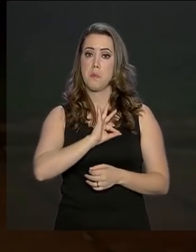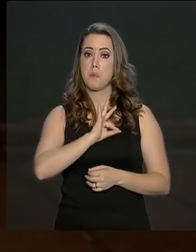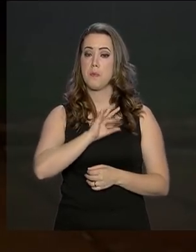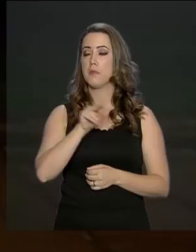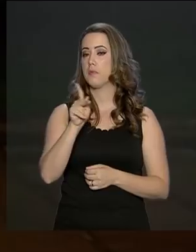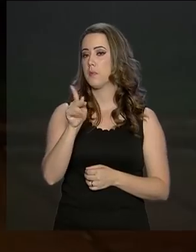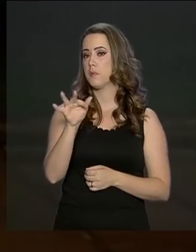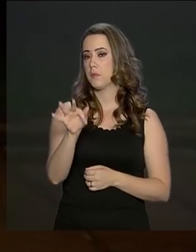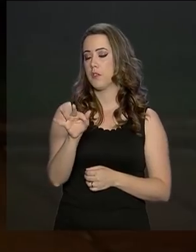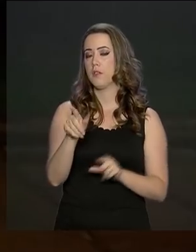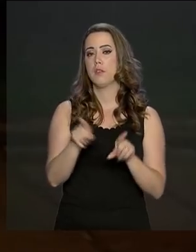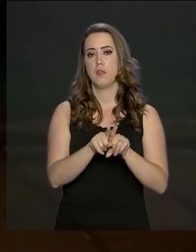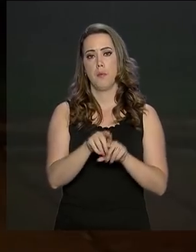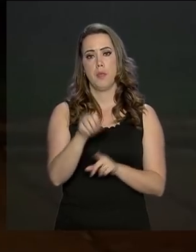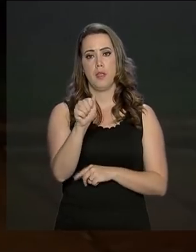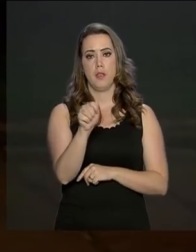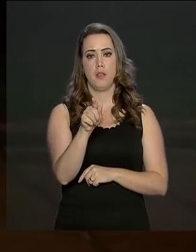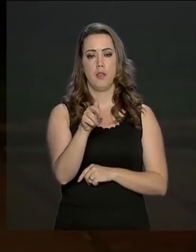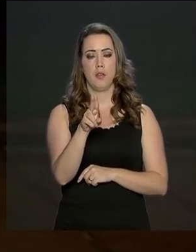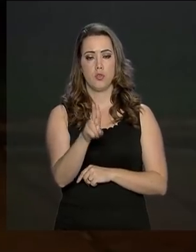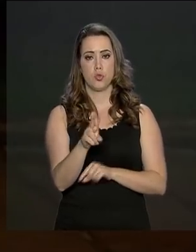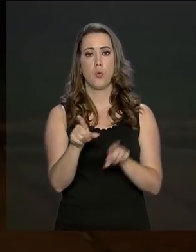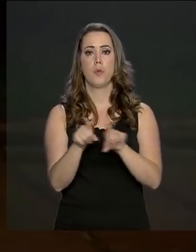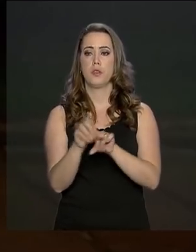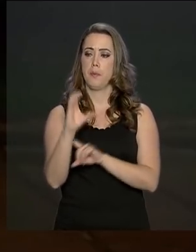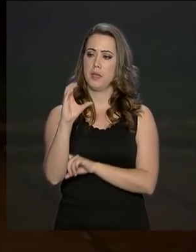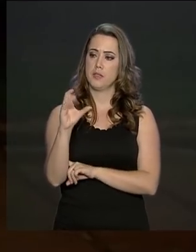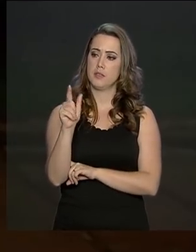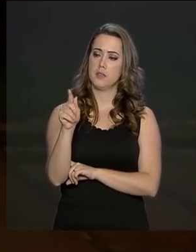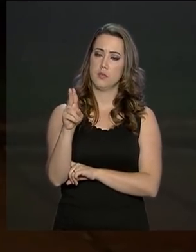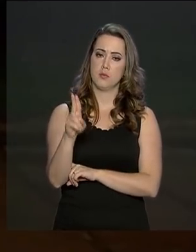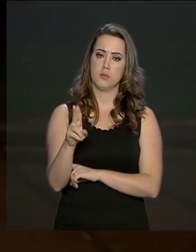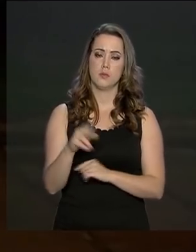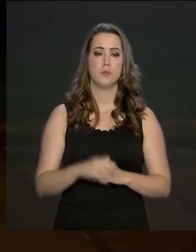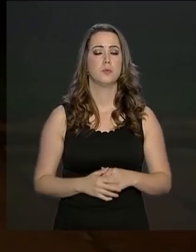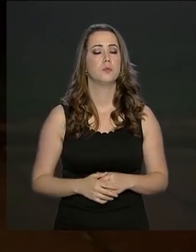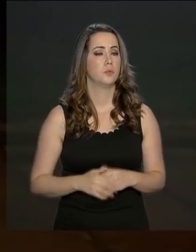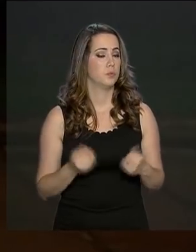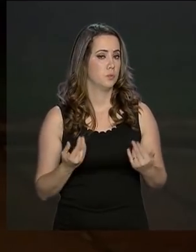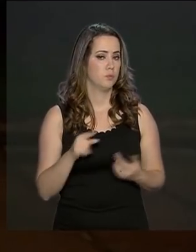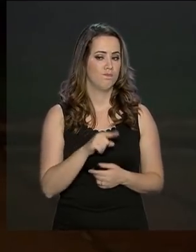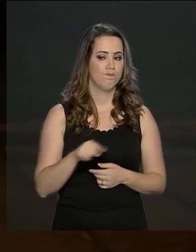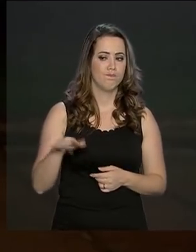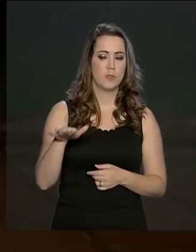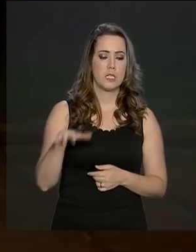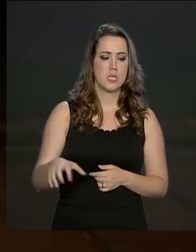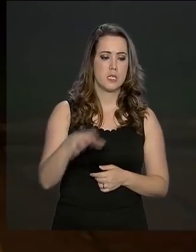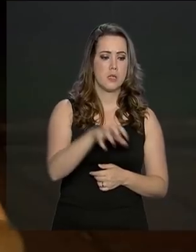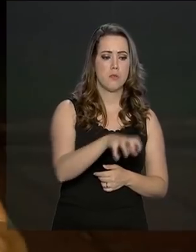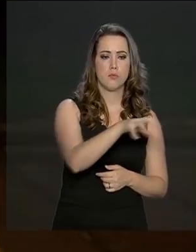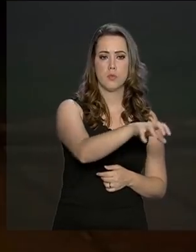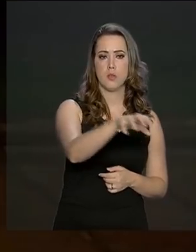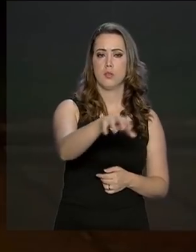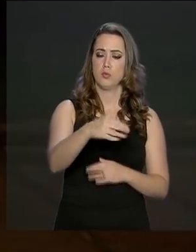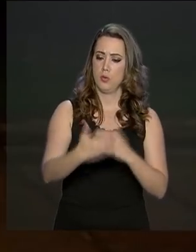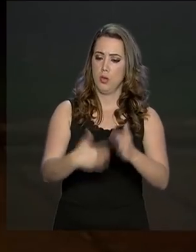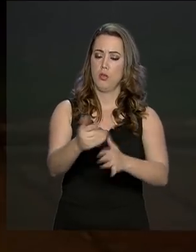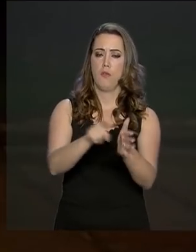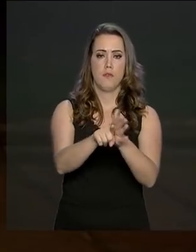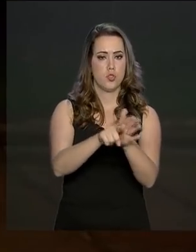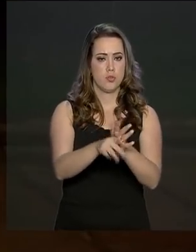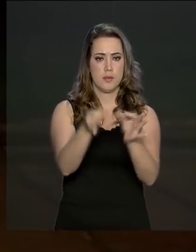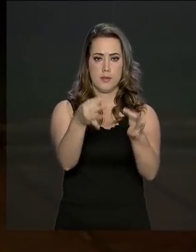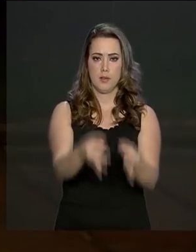Advocacia Geral da União, a AGU, e a Controladoria Geral da União, a CGU, para que dêem, então, andamento a essas